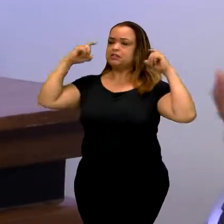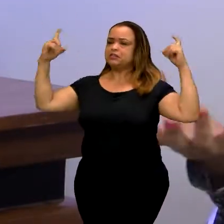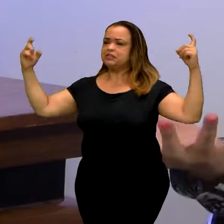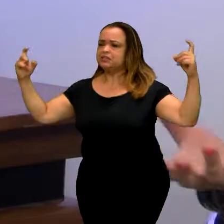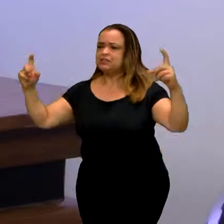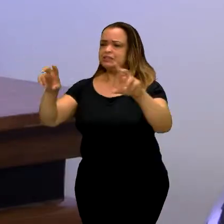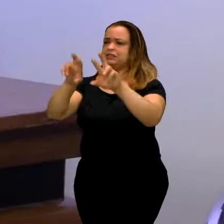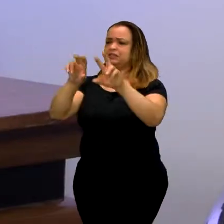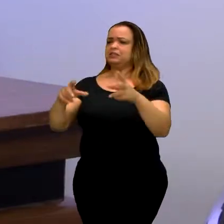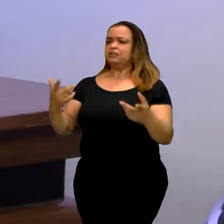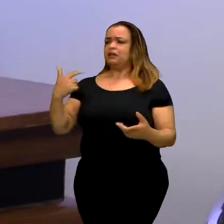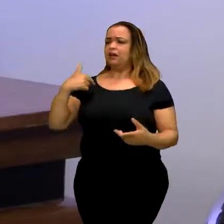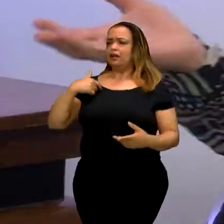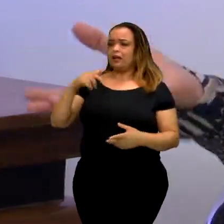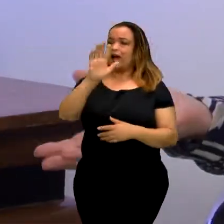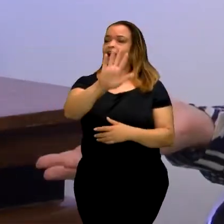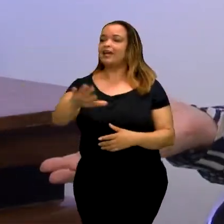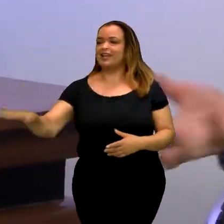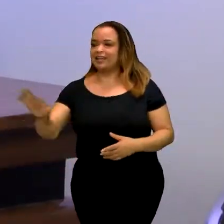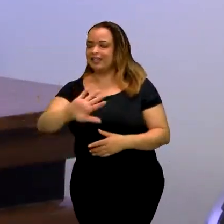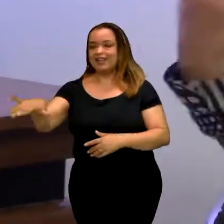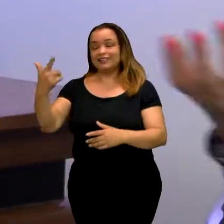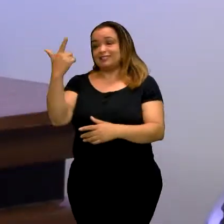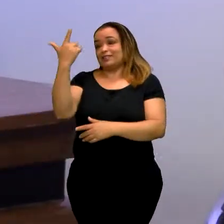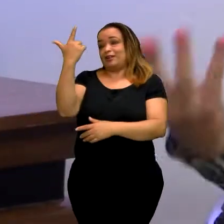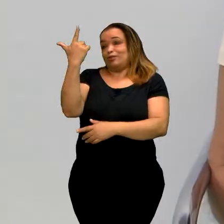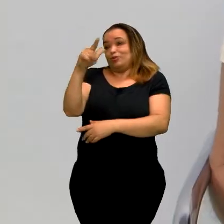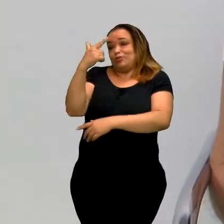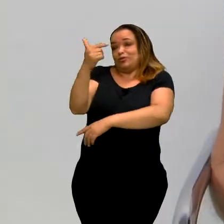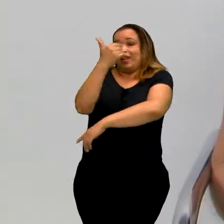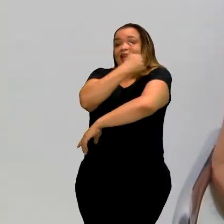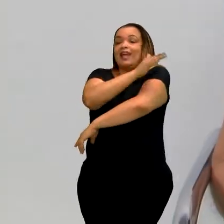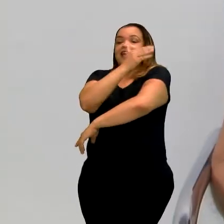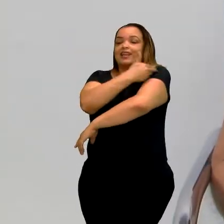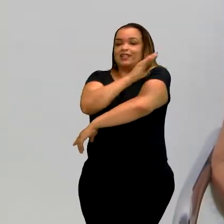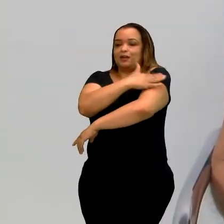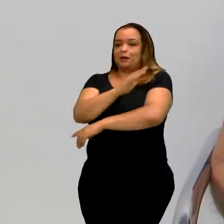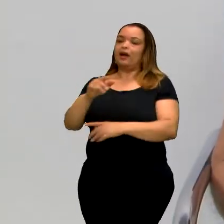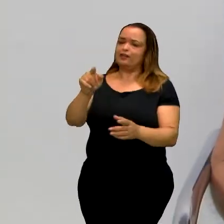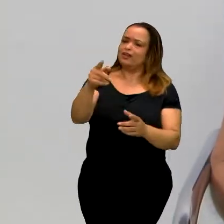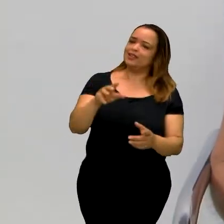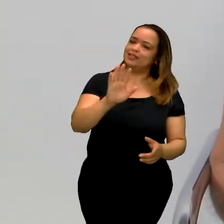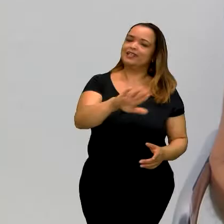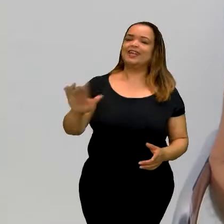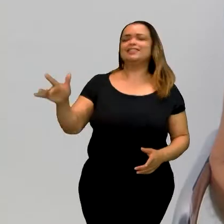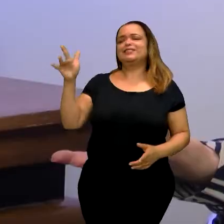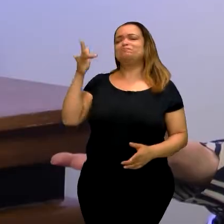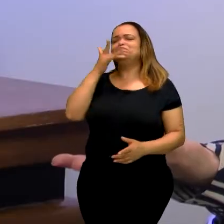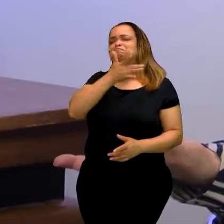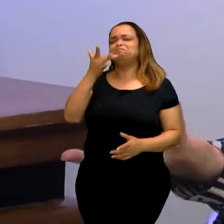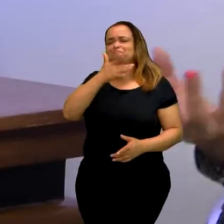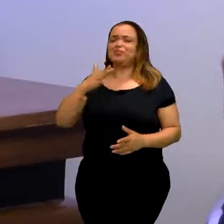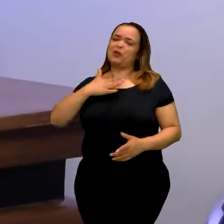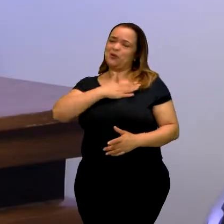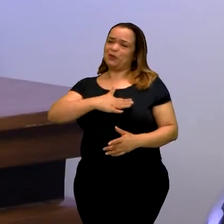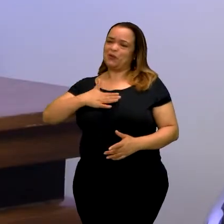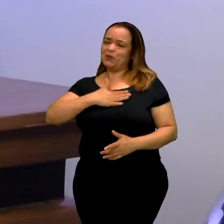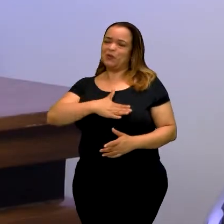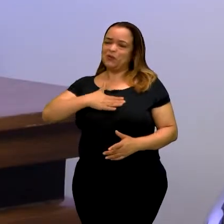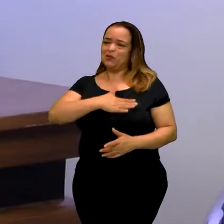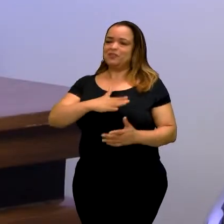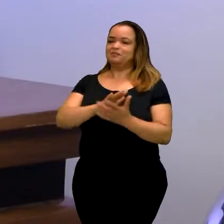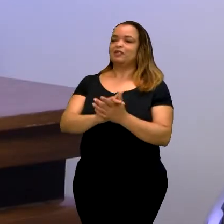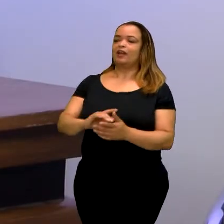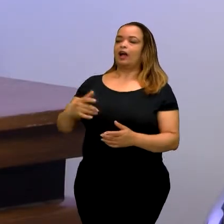não existe preconceito entre nós e crianças. uma delícia. Então, e aí a criança me via,